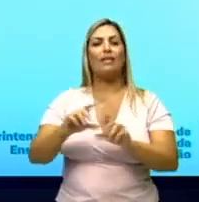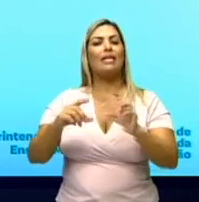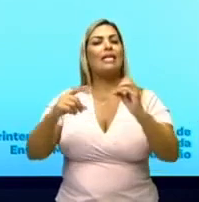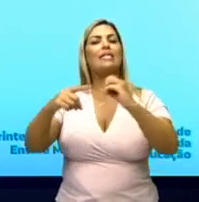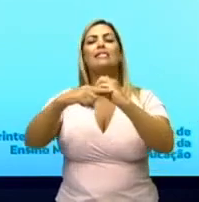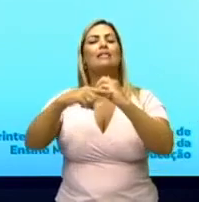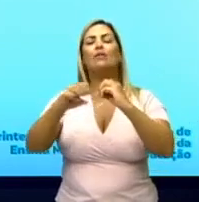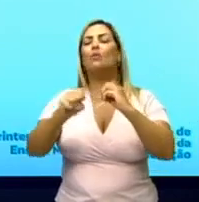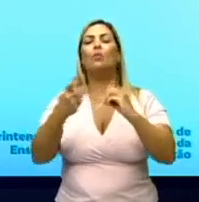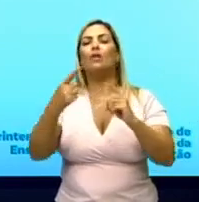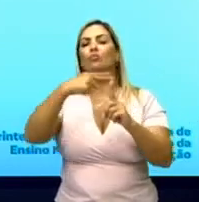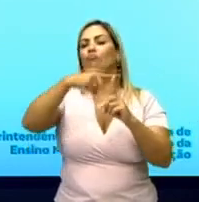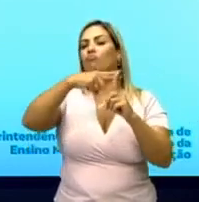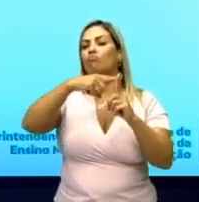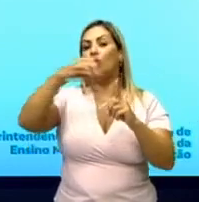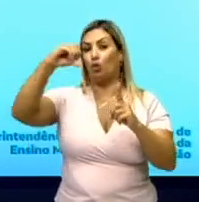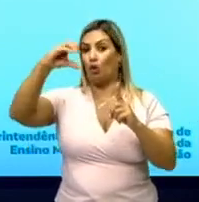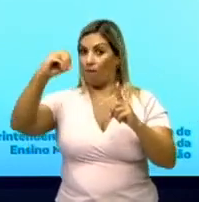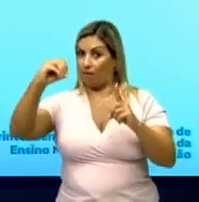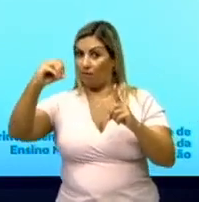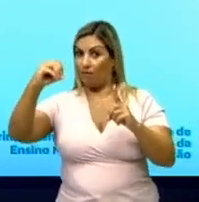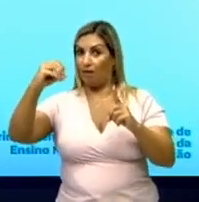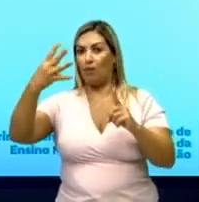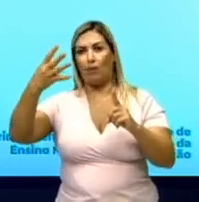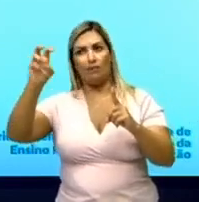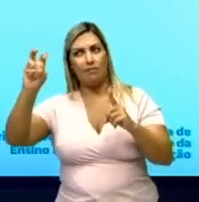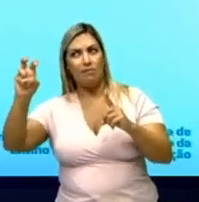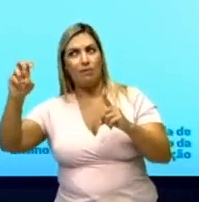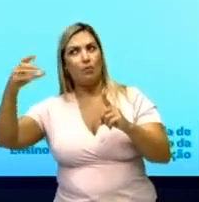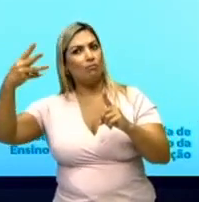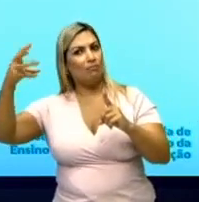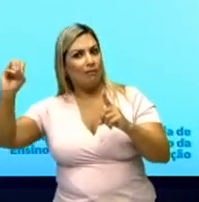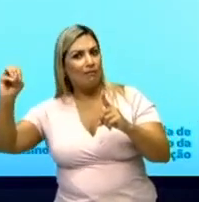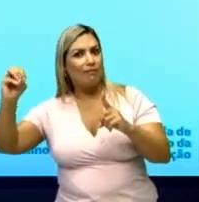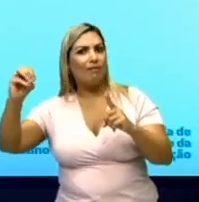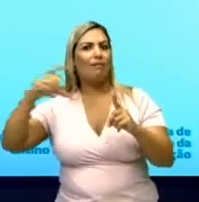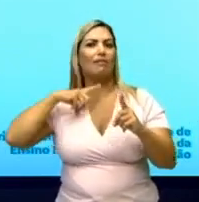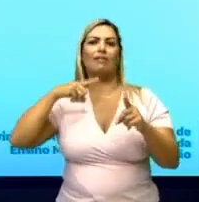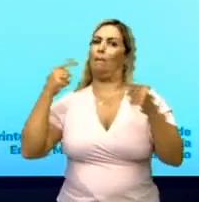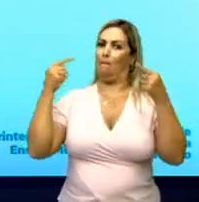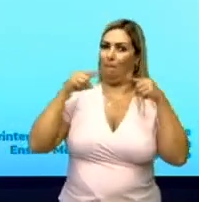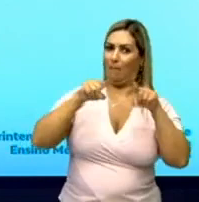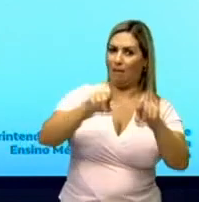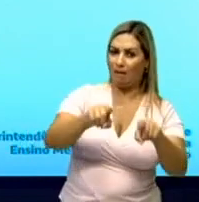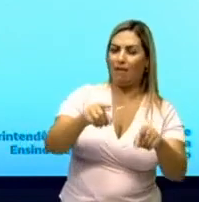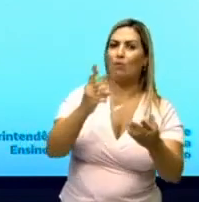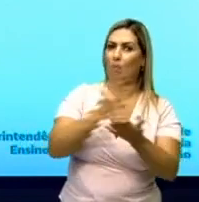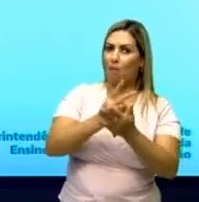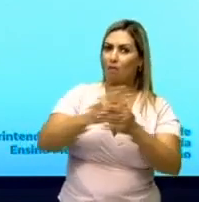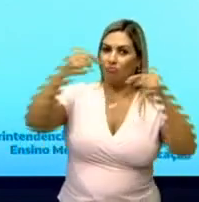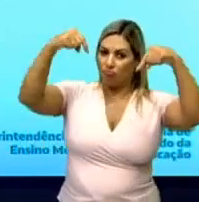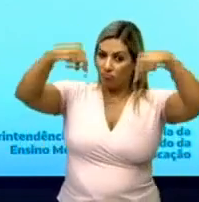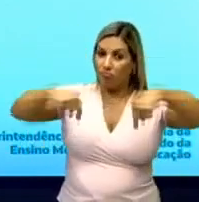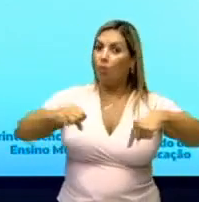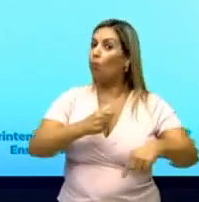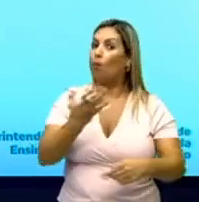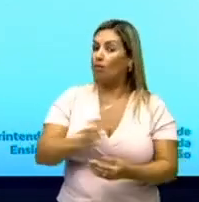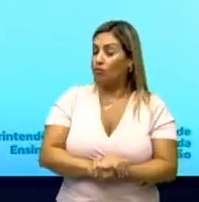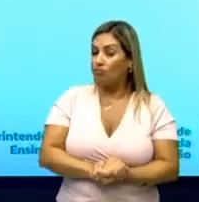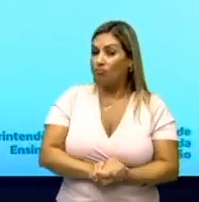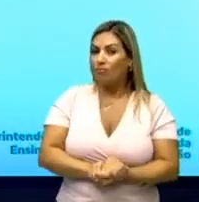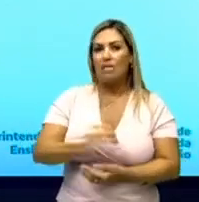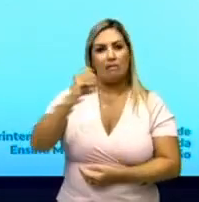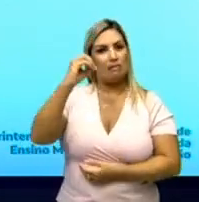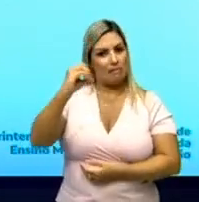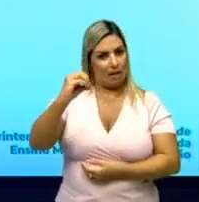quanto? Lembra? Eu tenho 90, 45, 30. Se eles estão paralelos no mesmo sentido, vai dar quanto esse ângulo